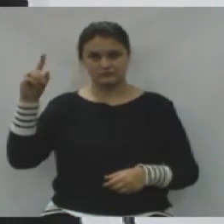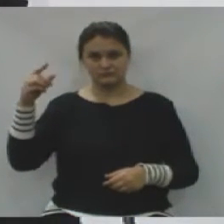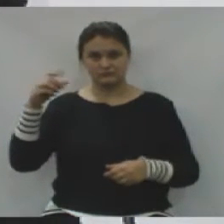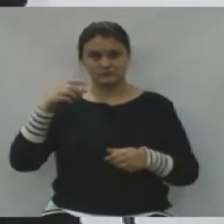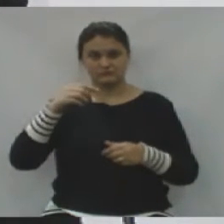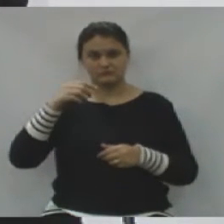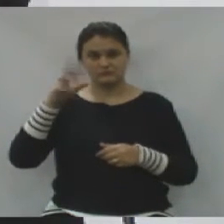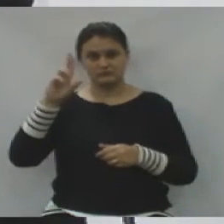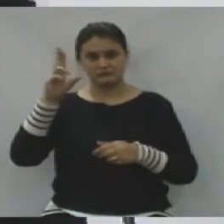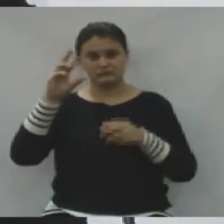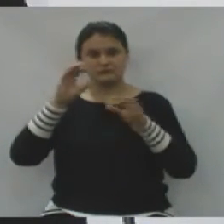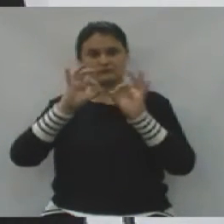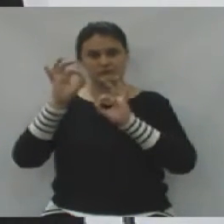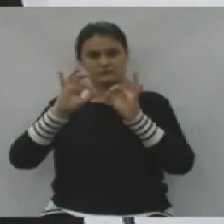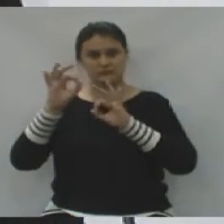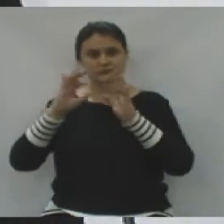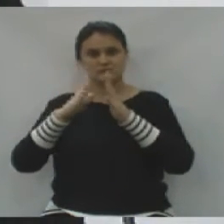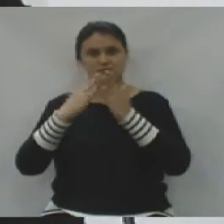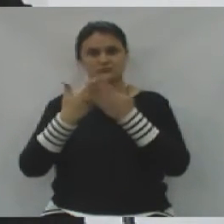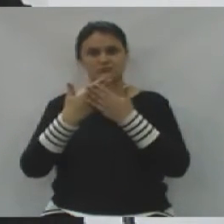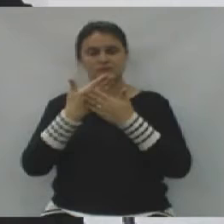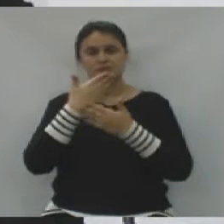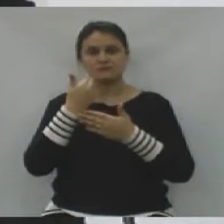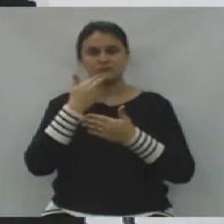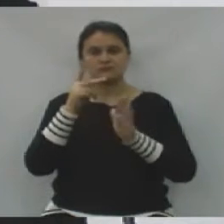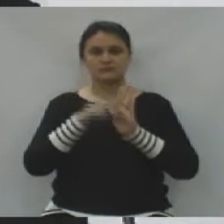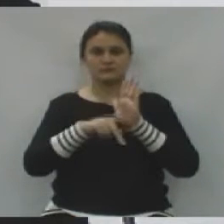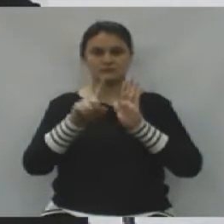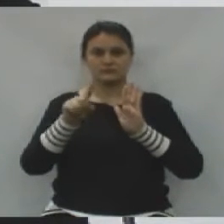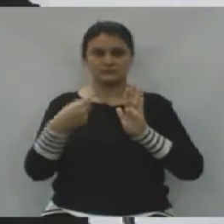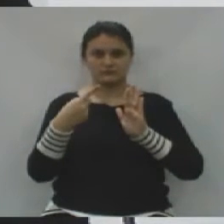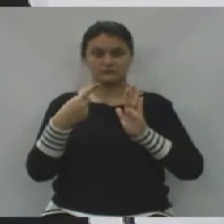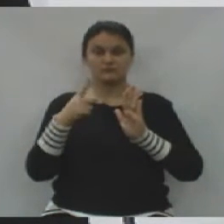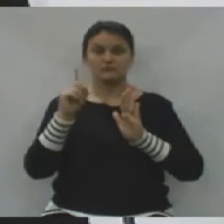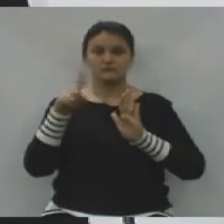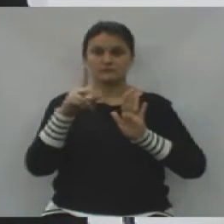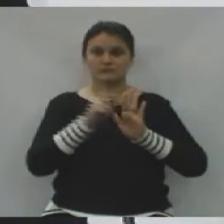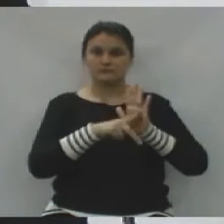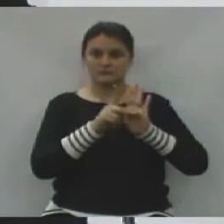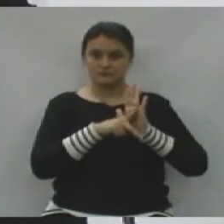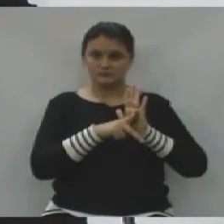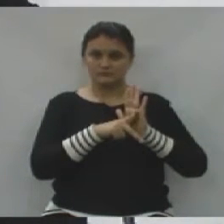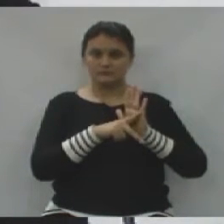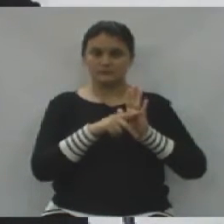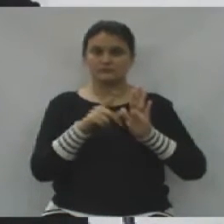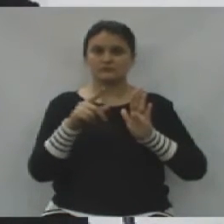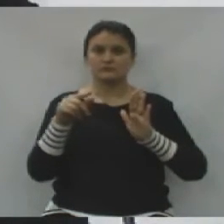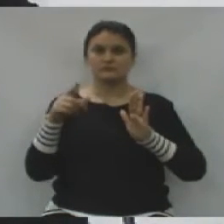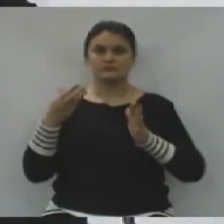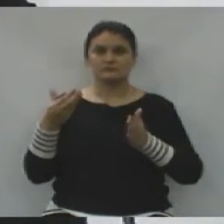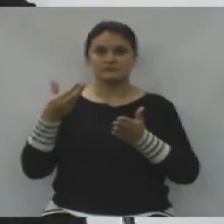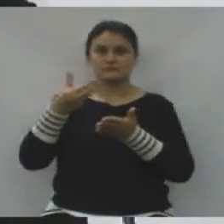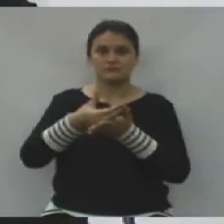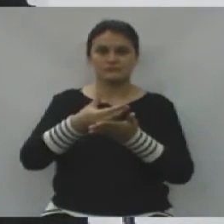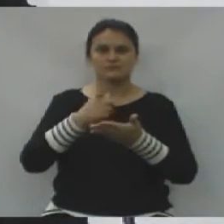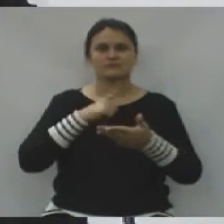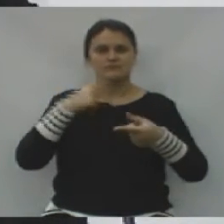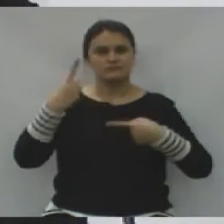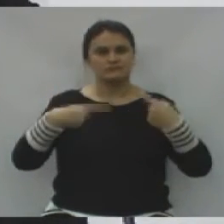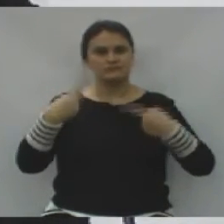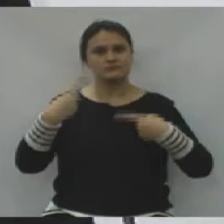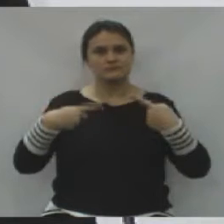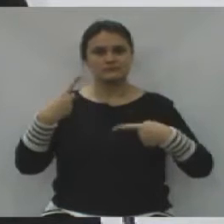E a vantagem desse projeto da Escola Mil, que é um projeto, qual, em liberação dessa verba, é discutido